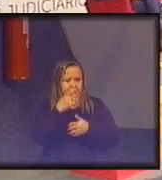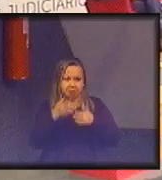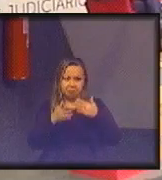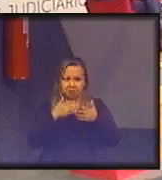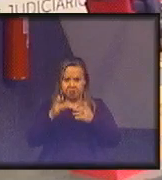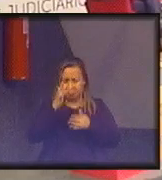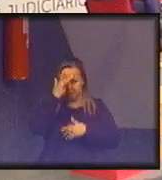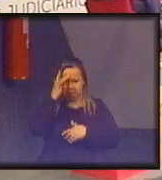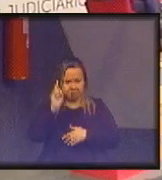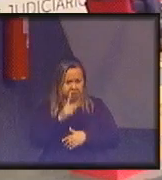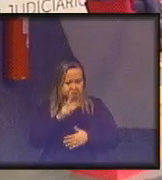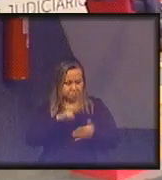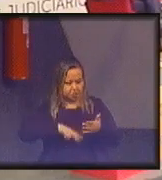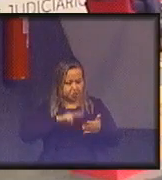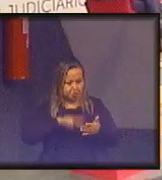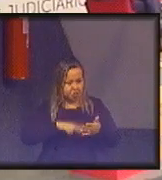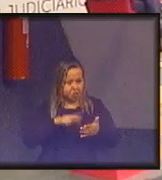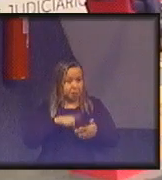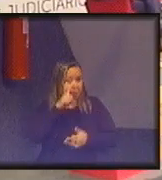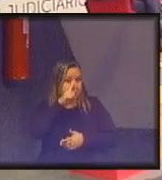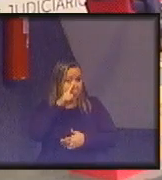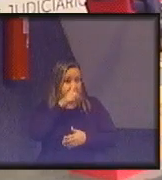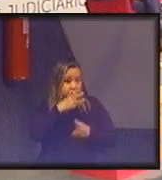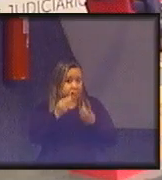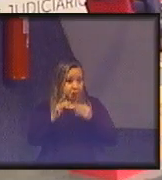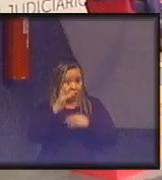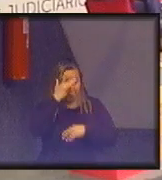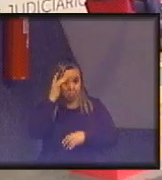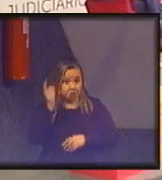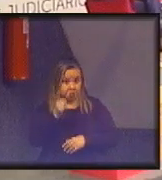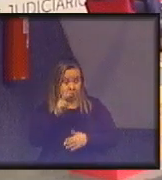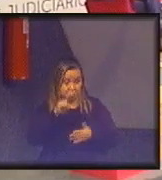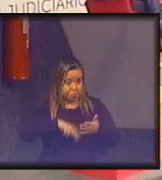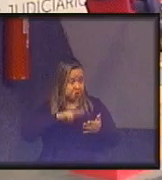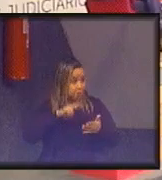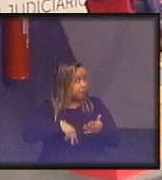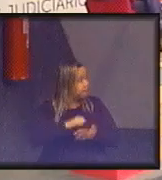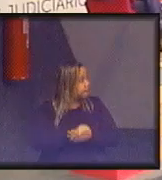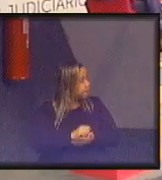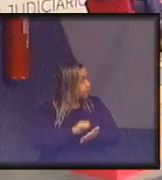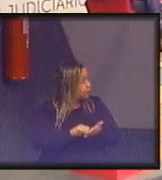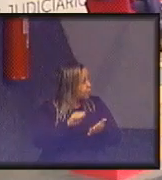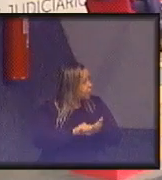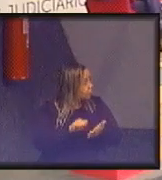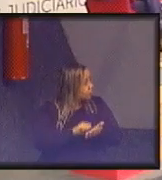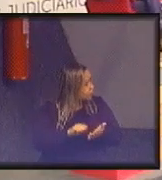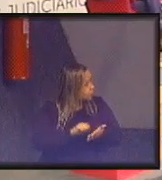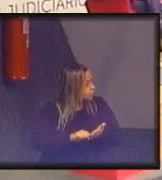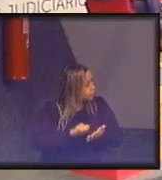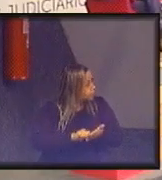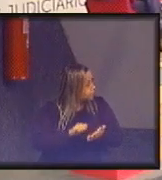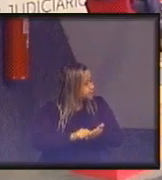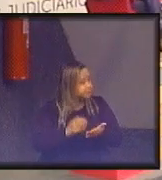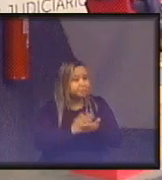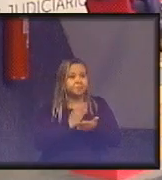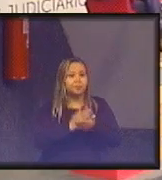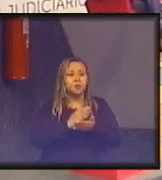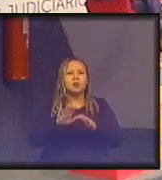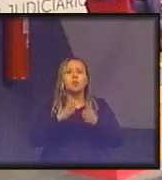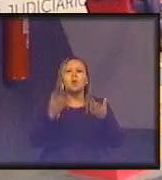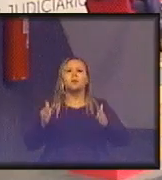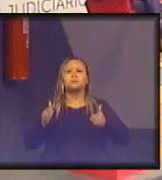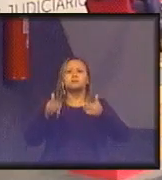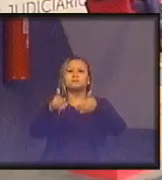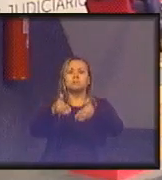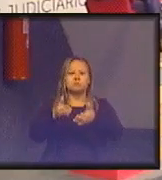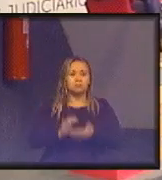88 ele não tinha nem noção que era mídia social ele escreveu isso daí com outro enfoque e qual que é esse enfoque?